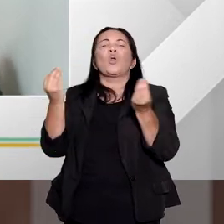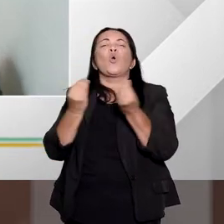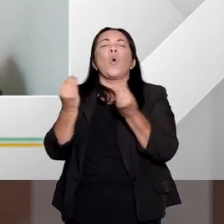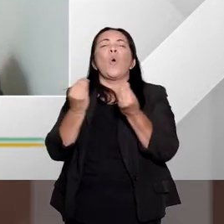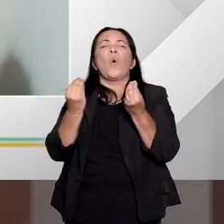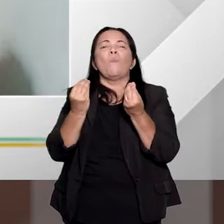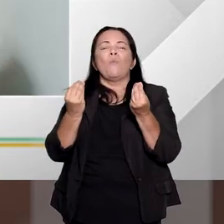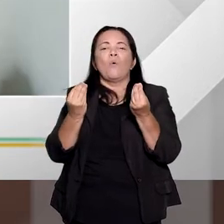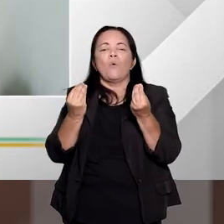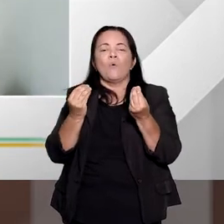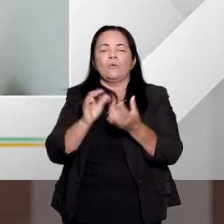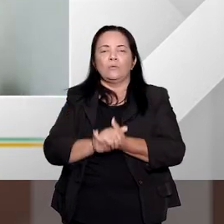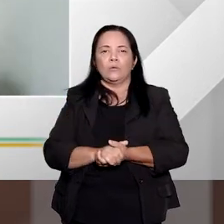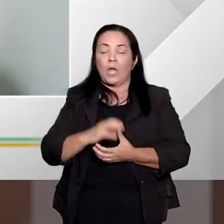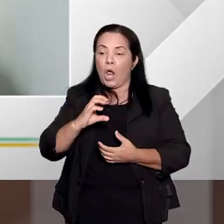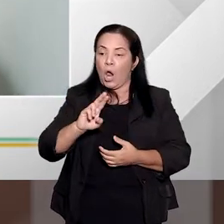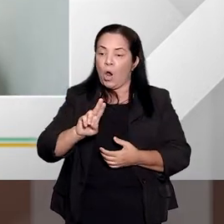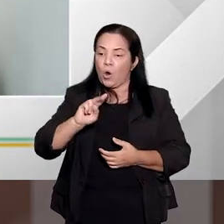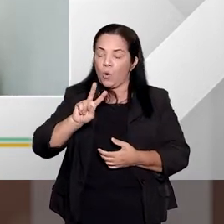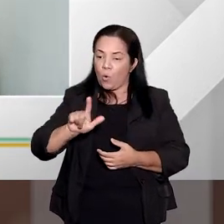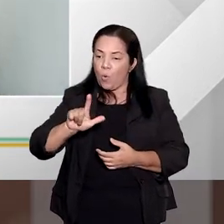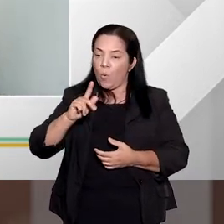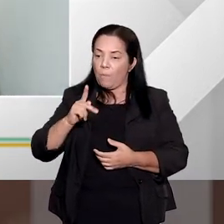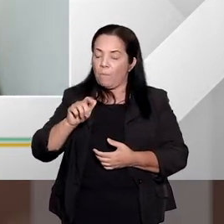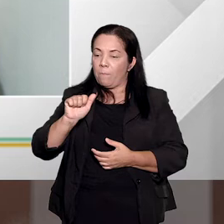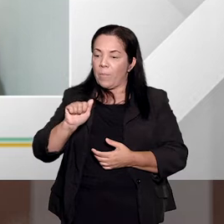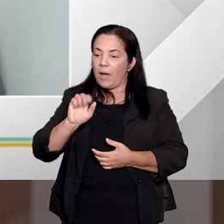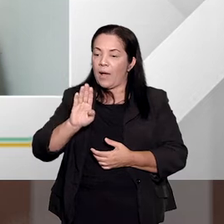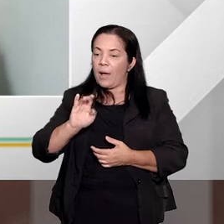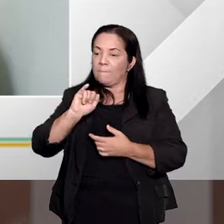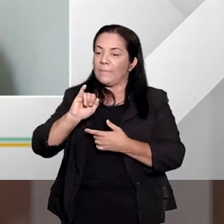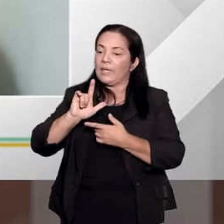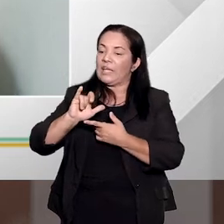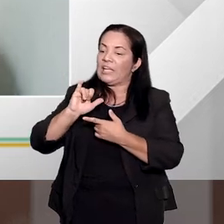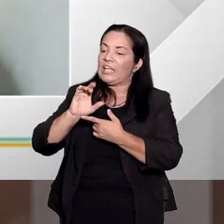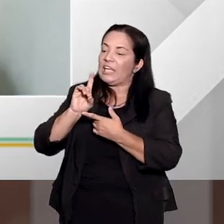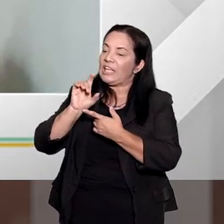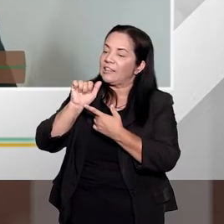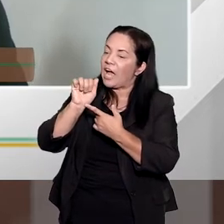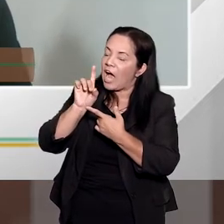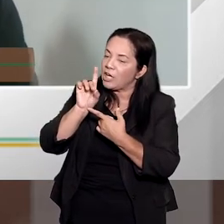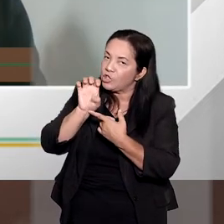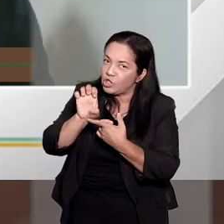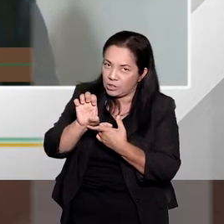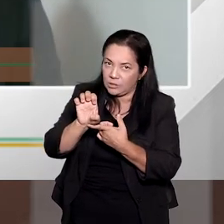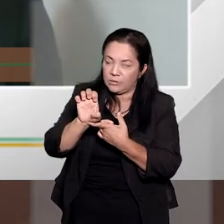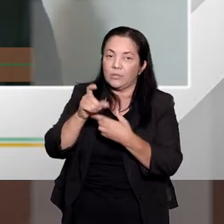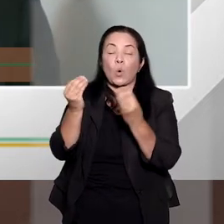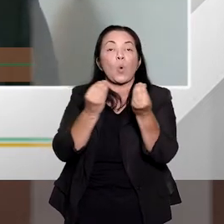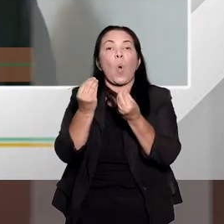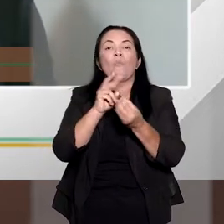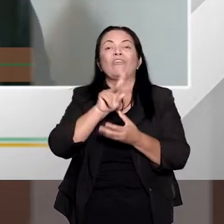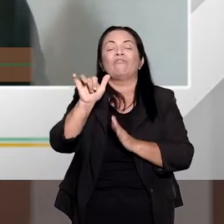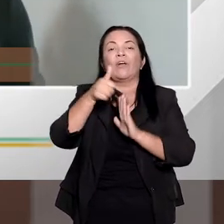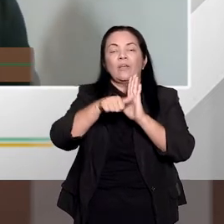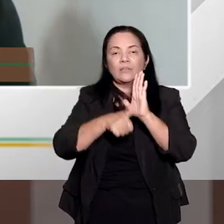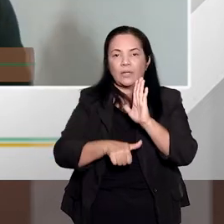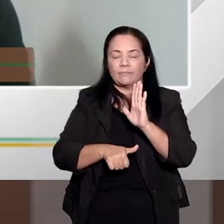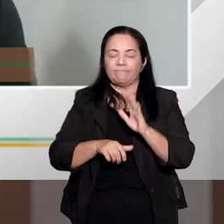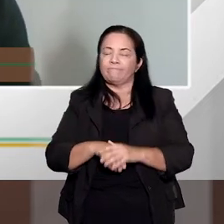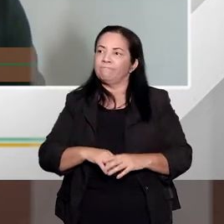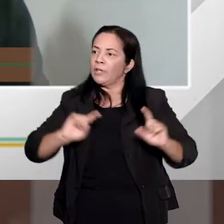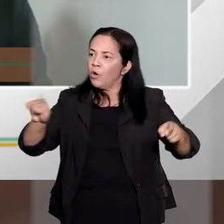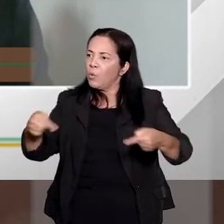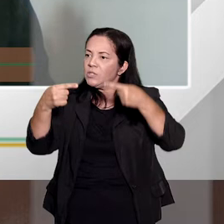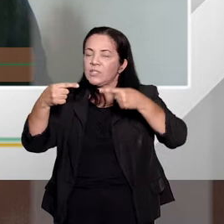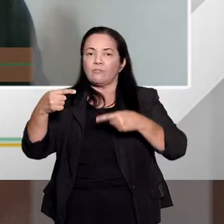É uma questão interessante, pegando o gancho do Unidal aí, quando a gente fala das circunstâncias judiciais, um desafio que o juiz